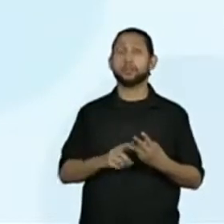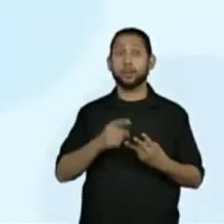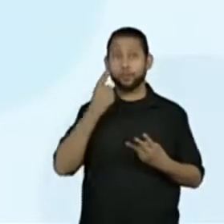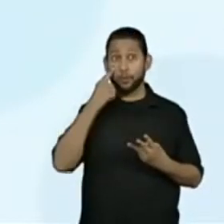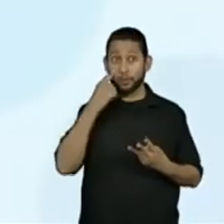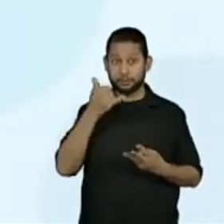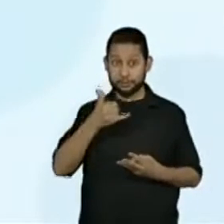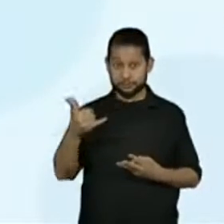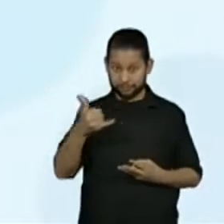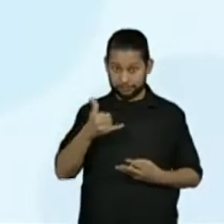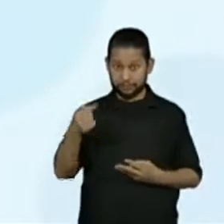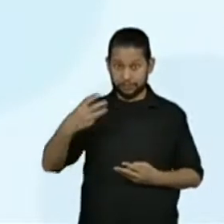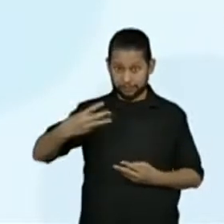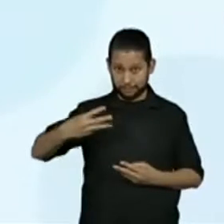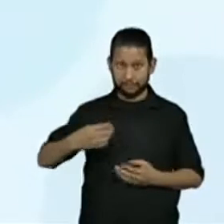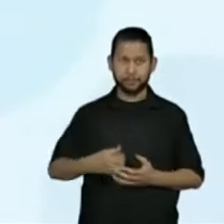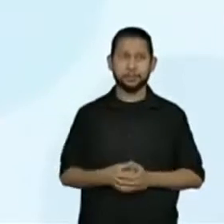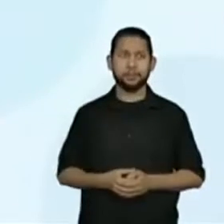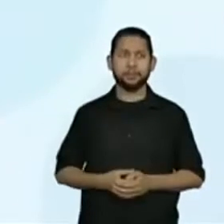linha agora.